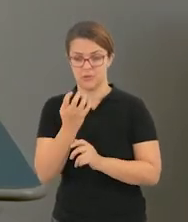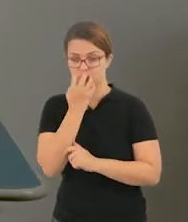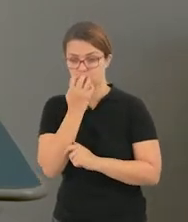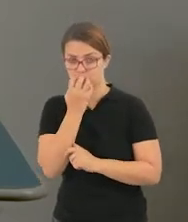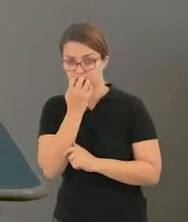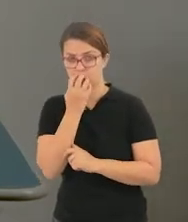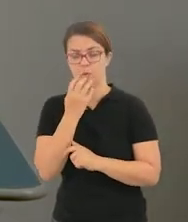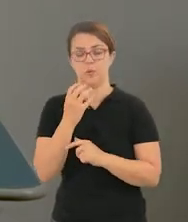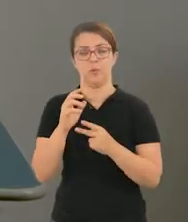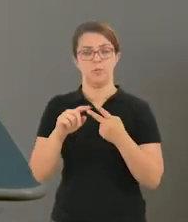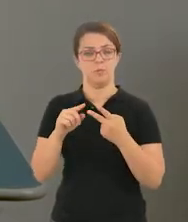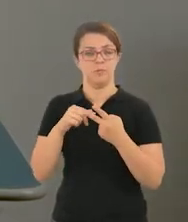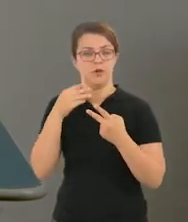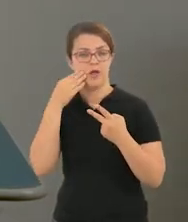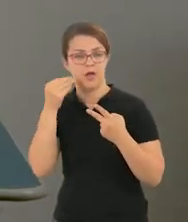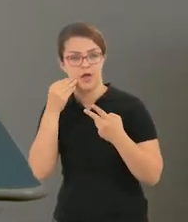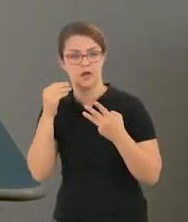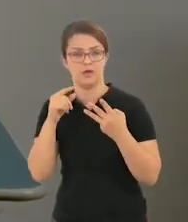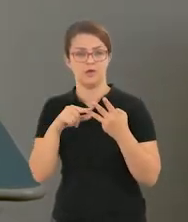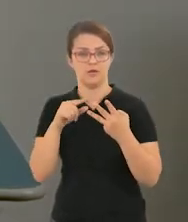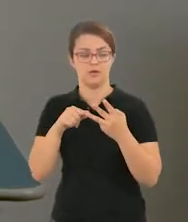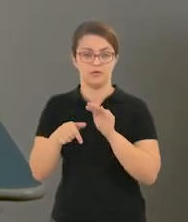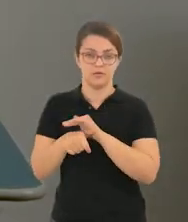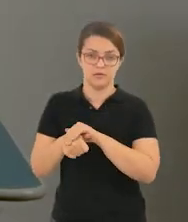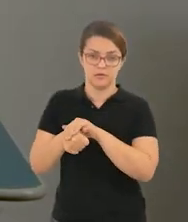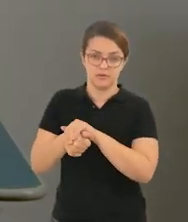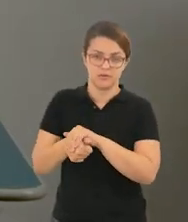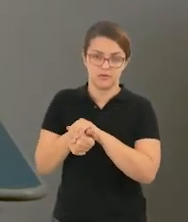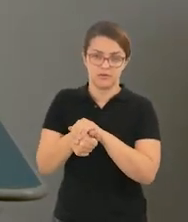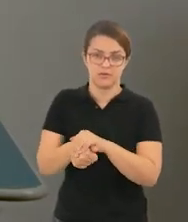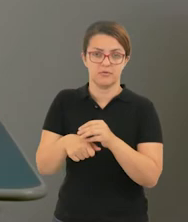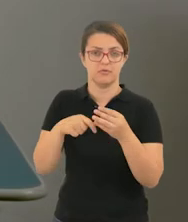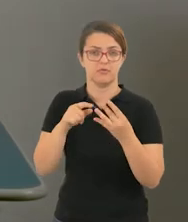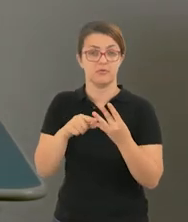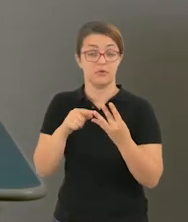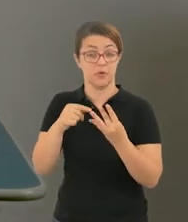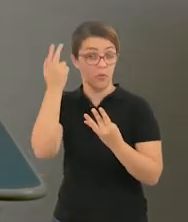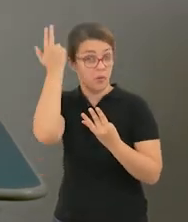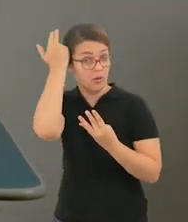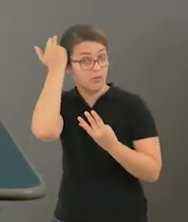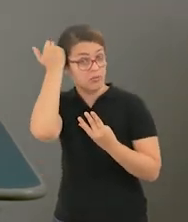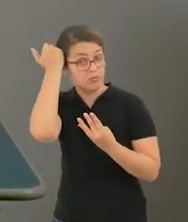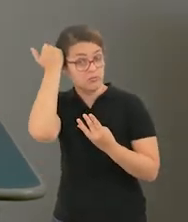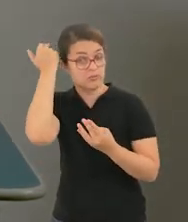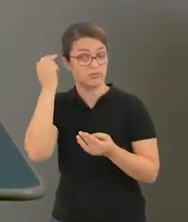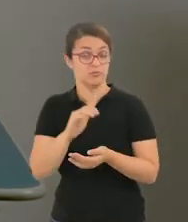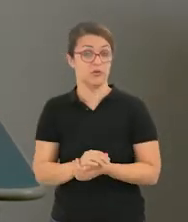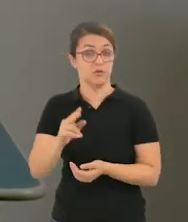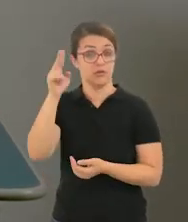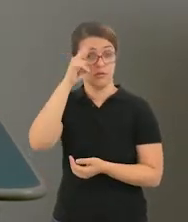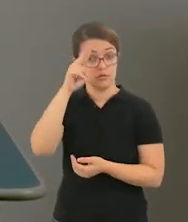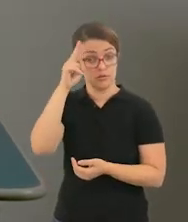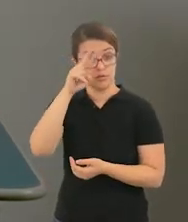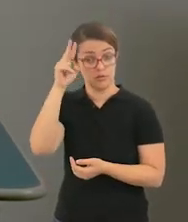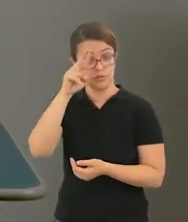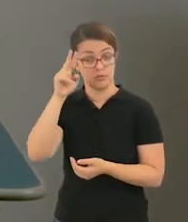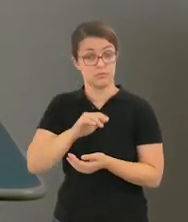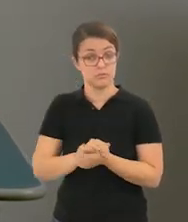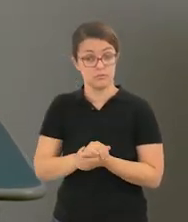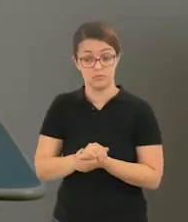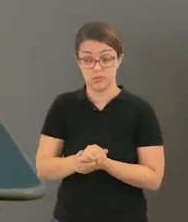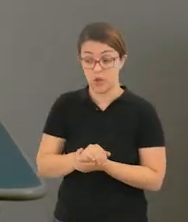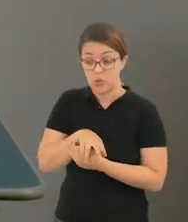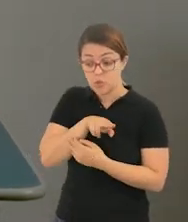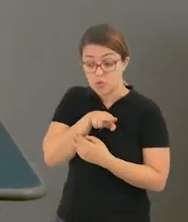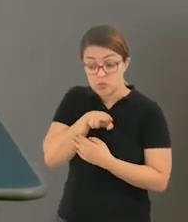colocar o nome do seu animal e como se fala ele em inglês. Se for o dog, o dog. Se for uma turtle, você vai